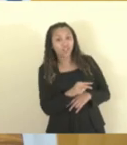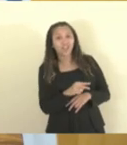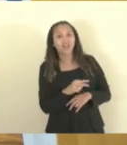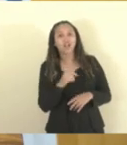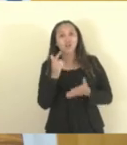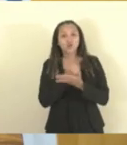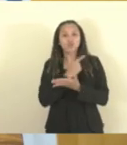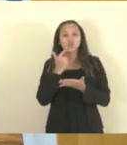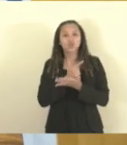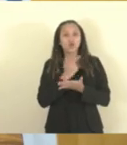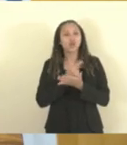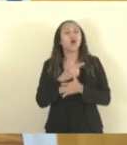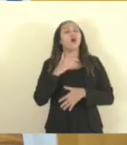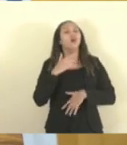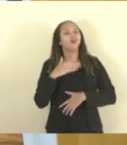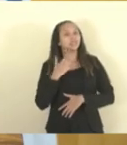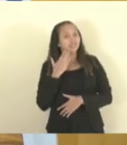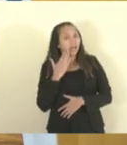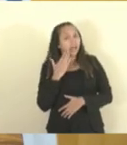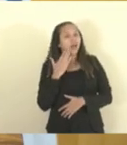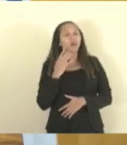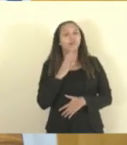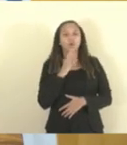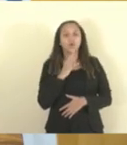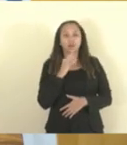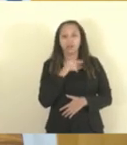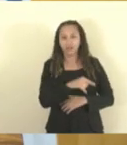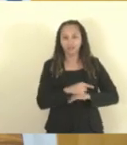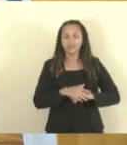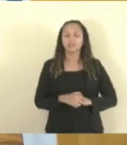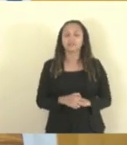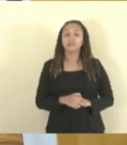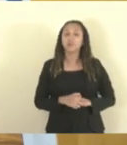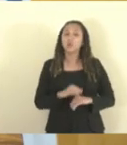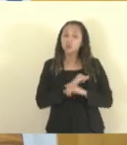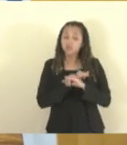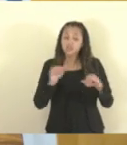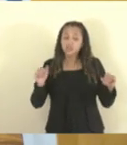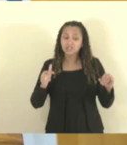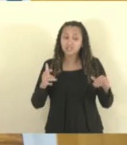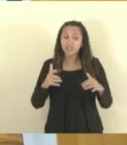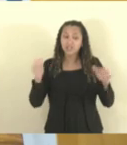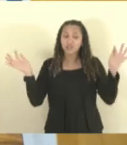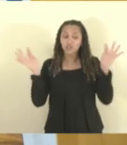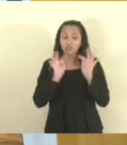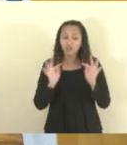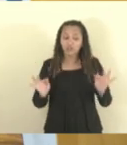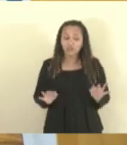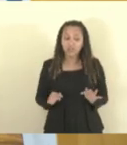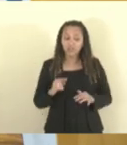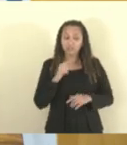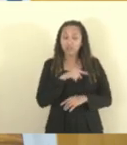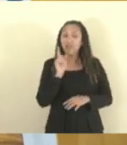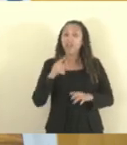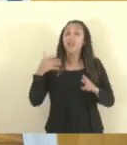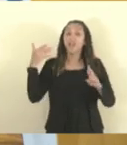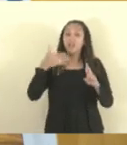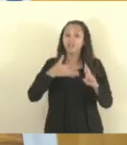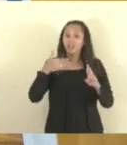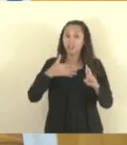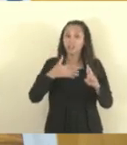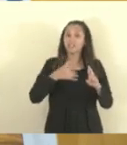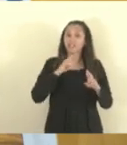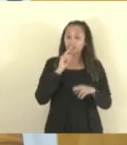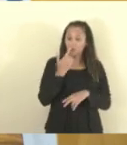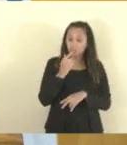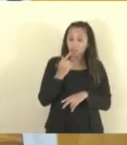minha eterna felicidade, dizer que, fico feliz, porque o Liquida Goiabeiras virou uma referência, não é somente Goiabeiras,